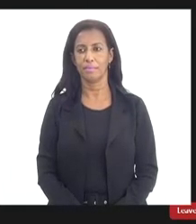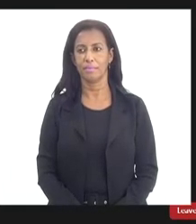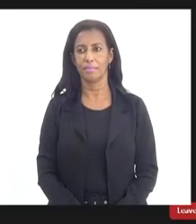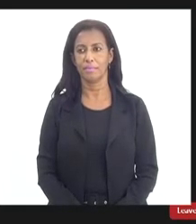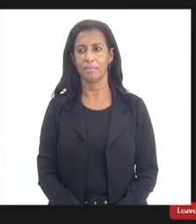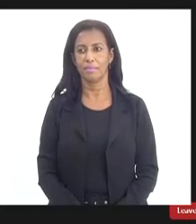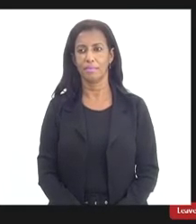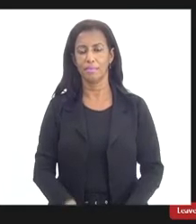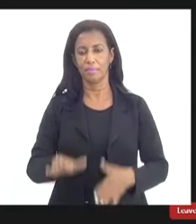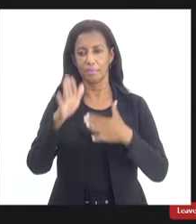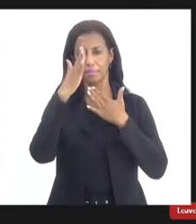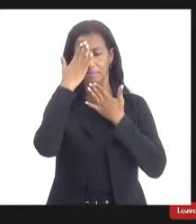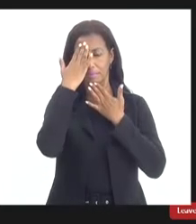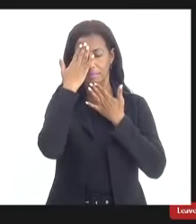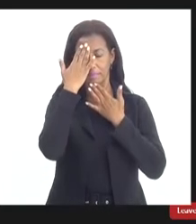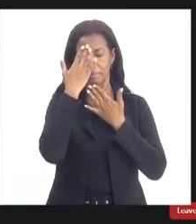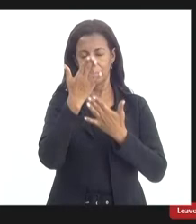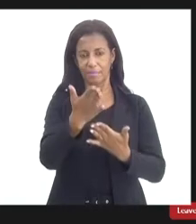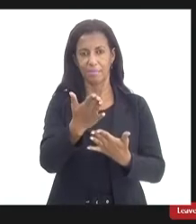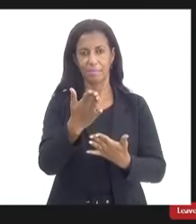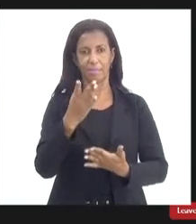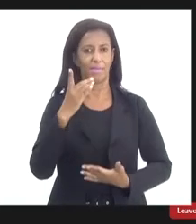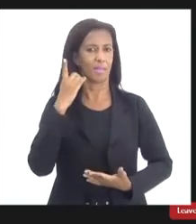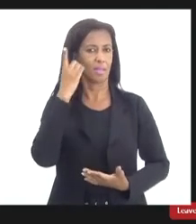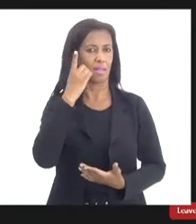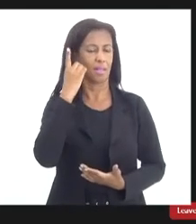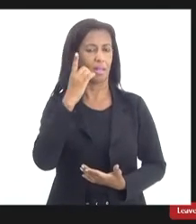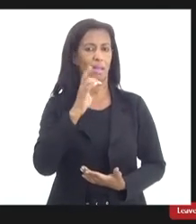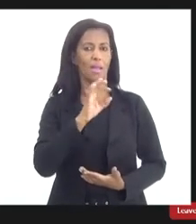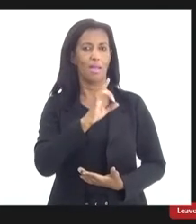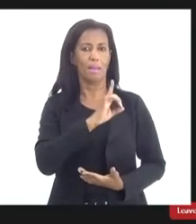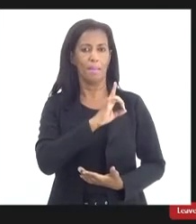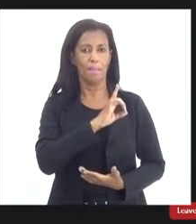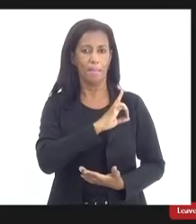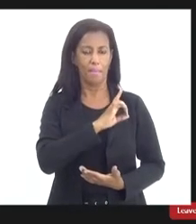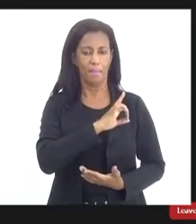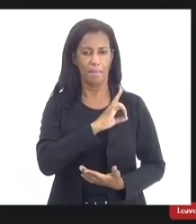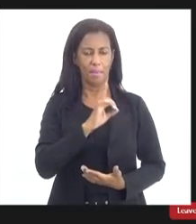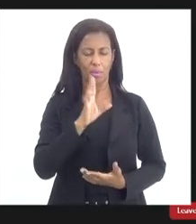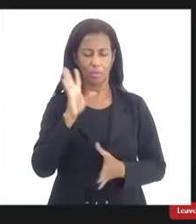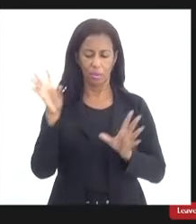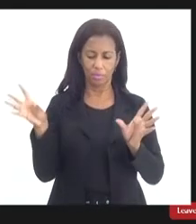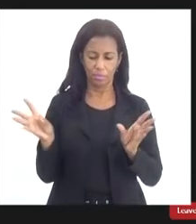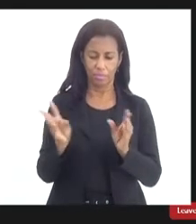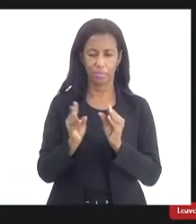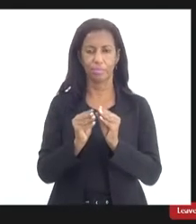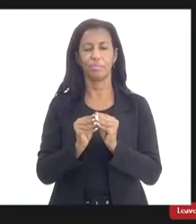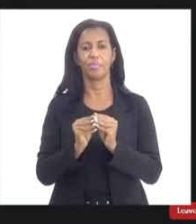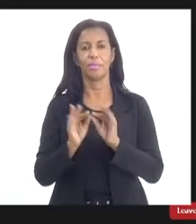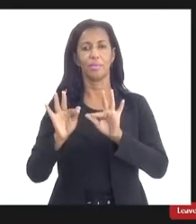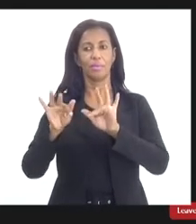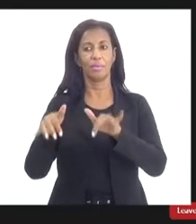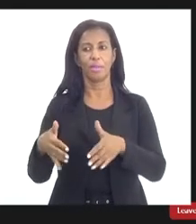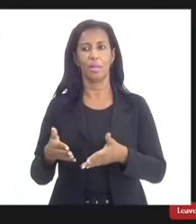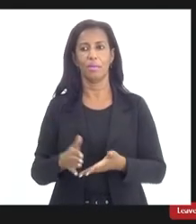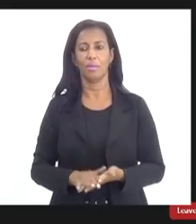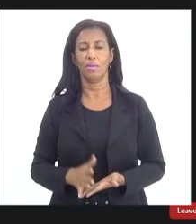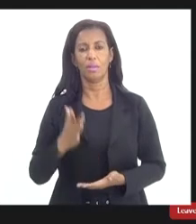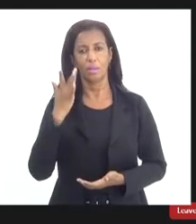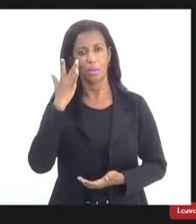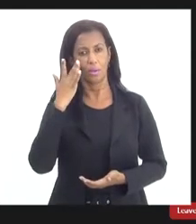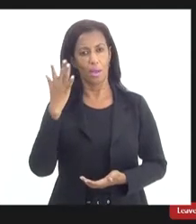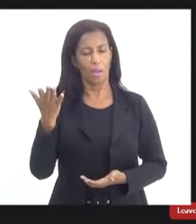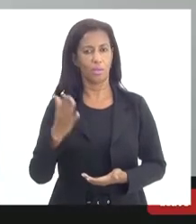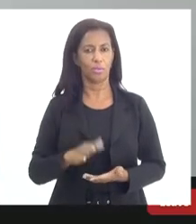Obrigado deputada Marta Rocha eu quero fazer uma breve consideração final eu acho que as